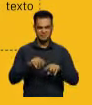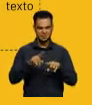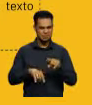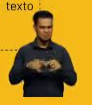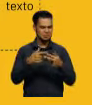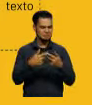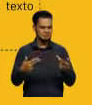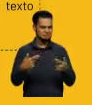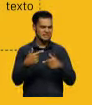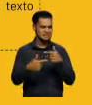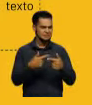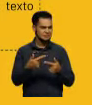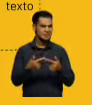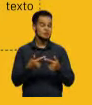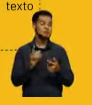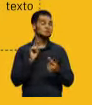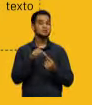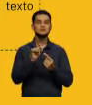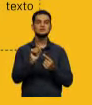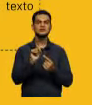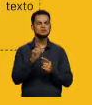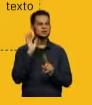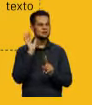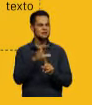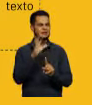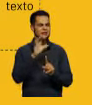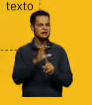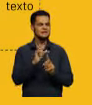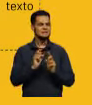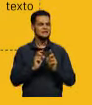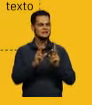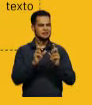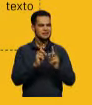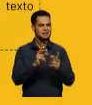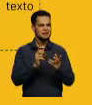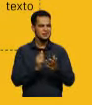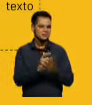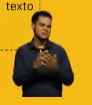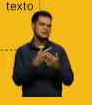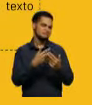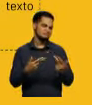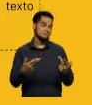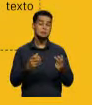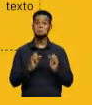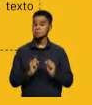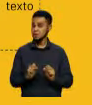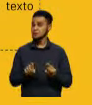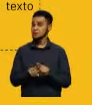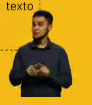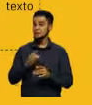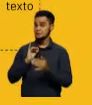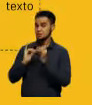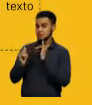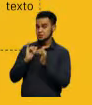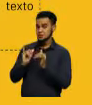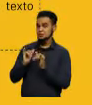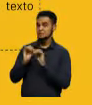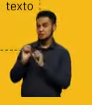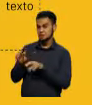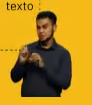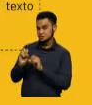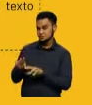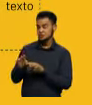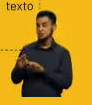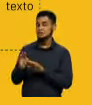incentivar seu leitor a adquiri-los. Ou podem ser informativos, educativos, por divulgar ideias e